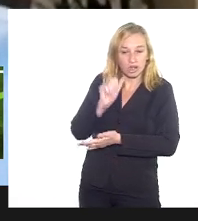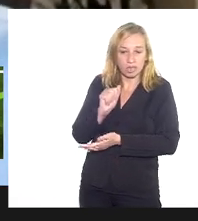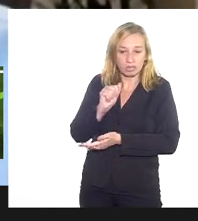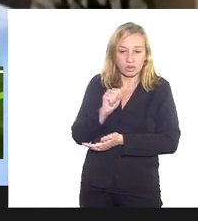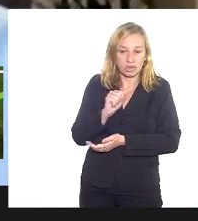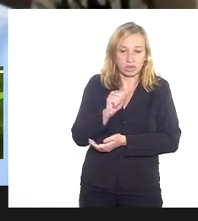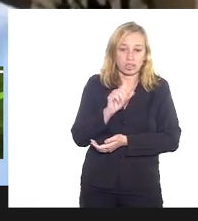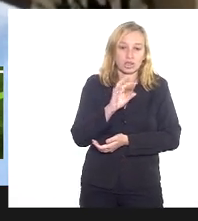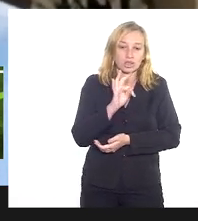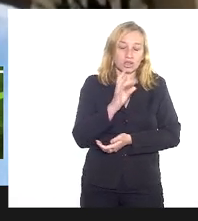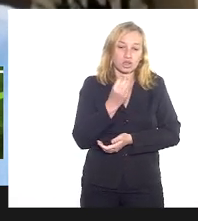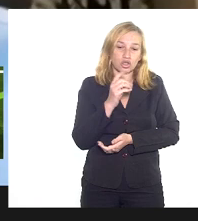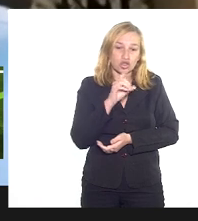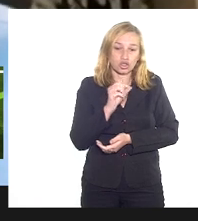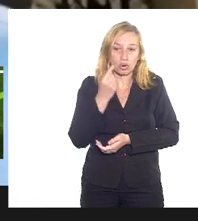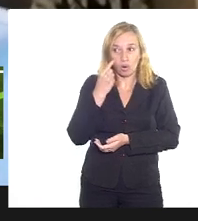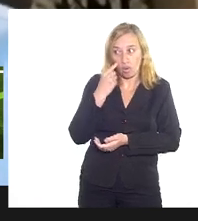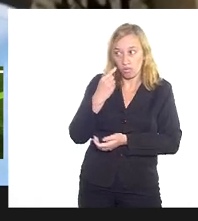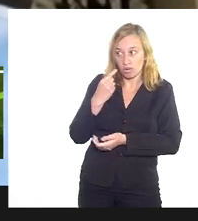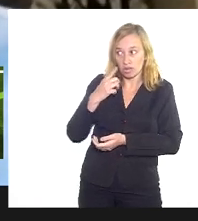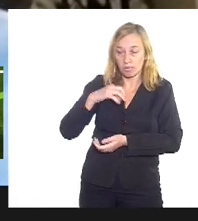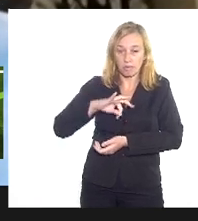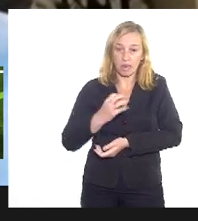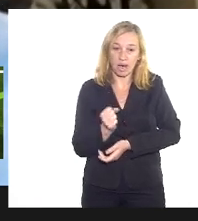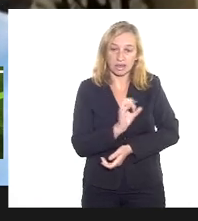o Mar, só para você ter noção.